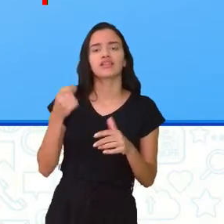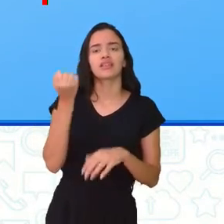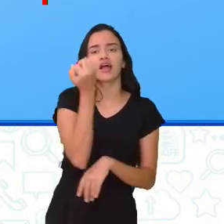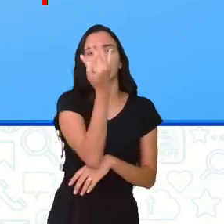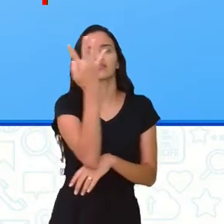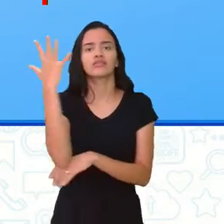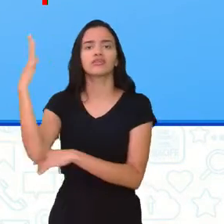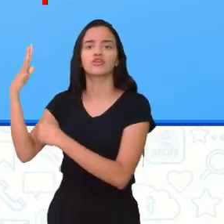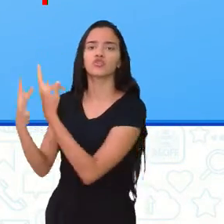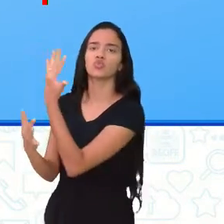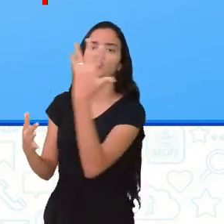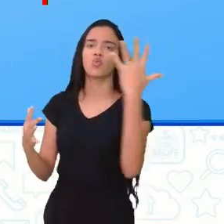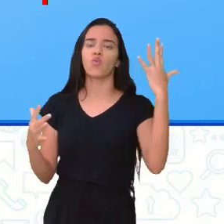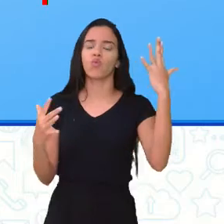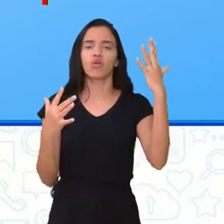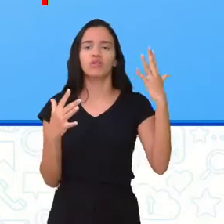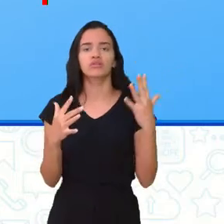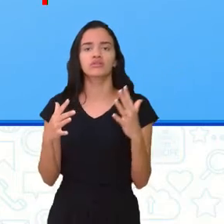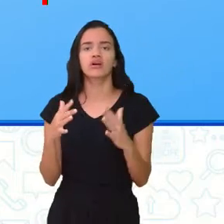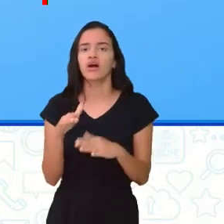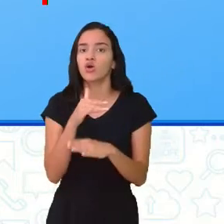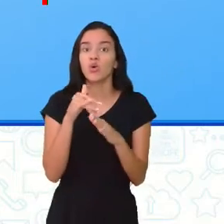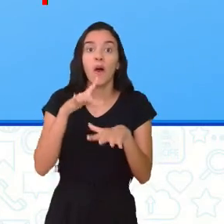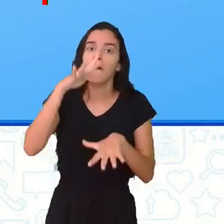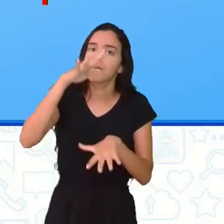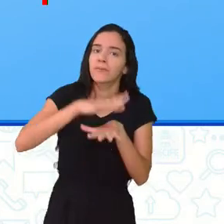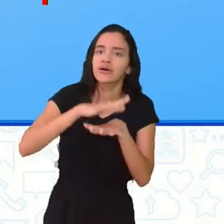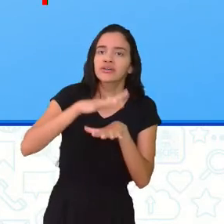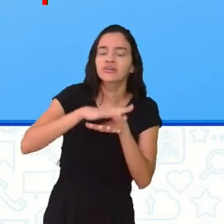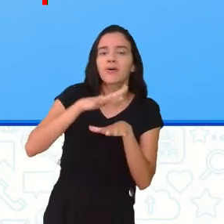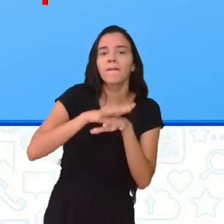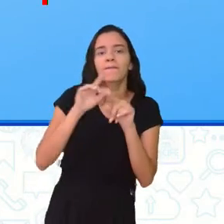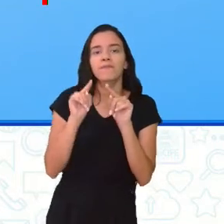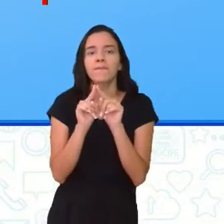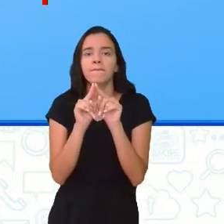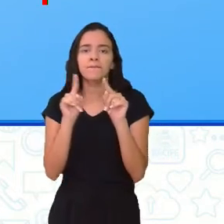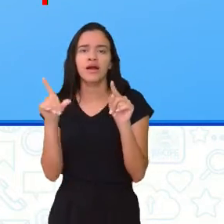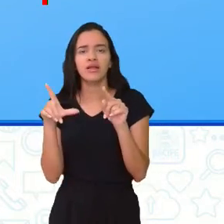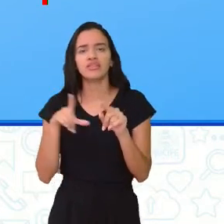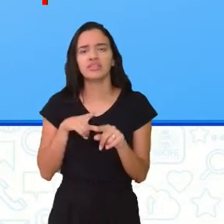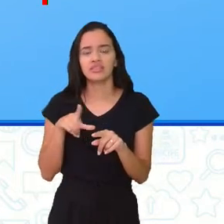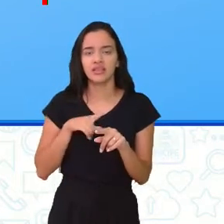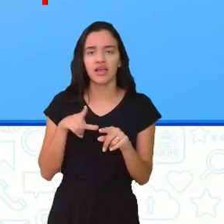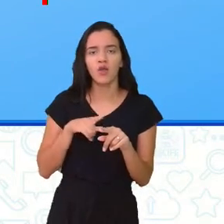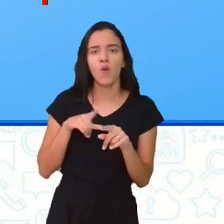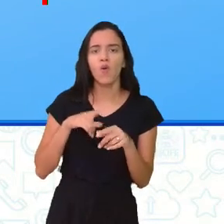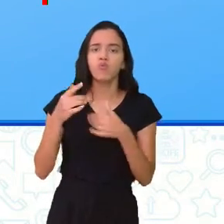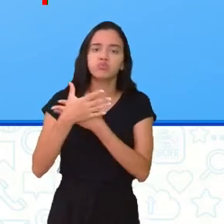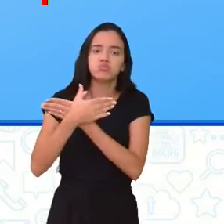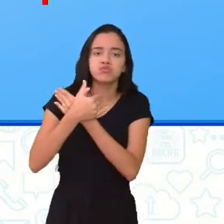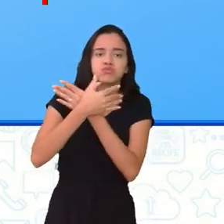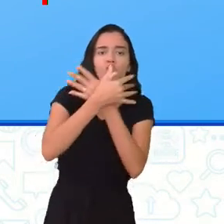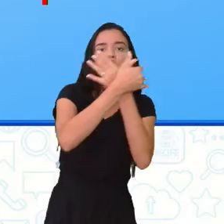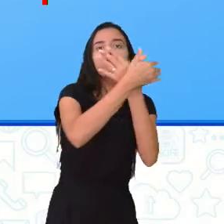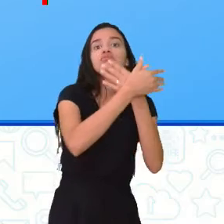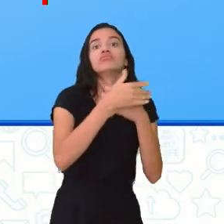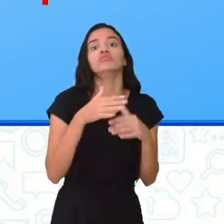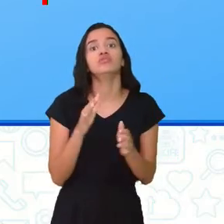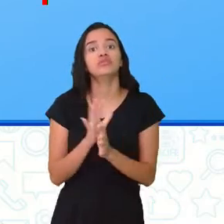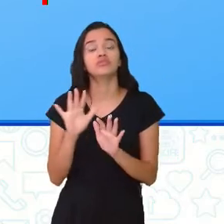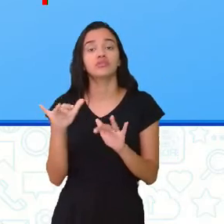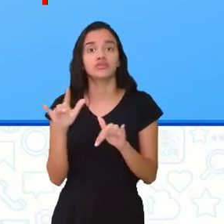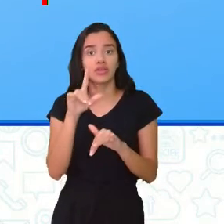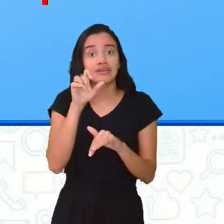é simetricamente matemático, mas tem uma simetria bastante forte, tá?